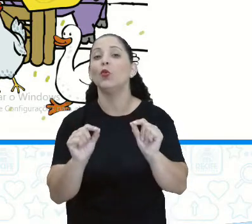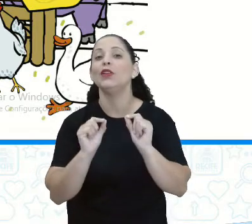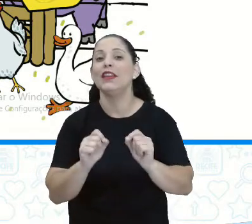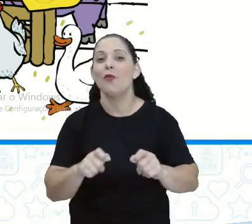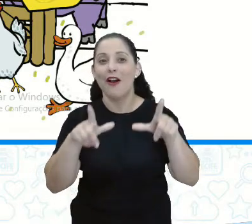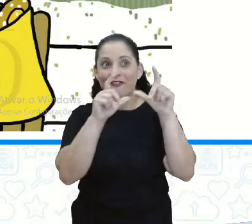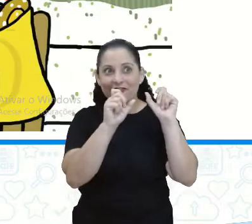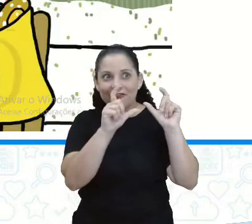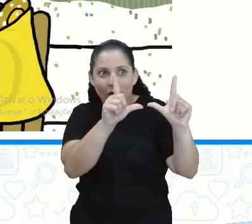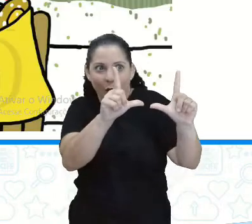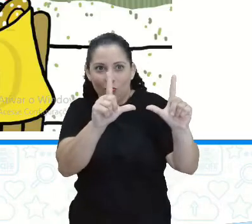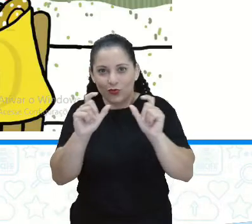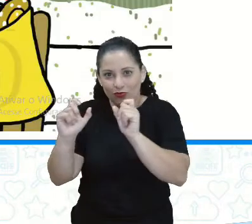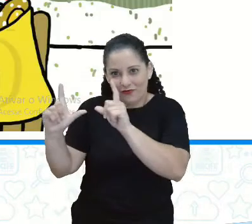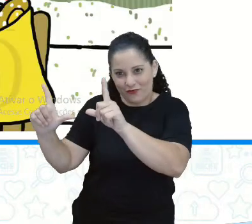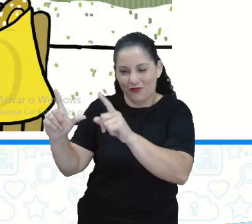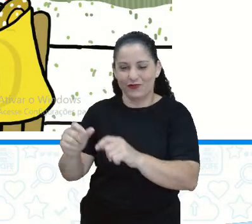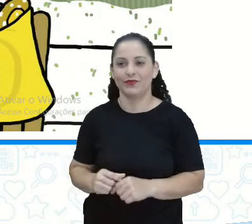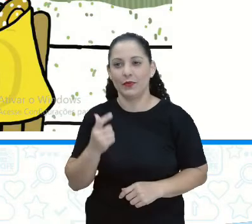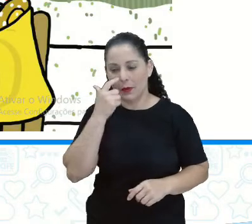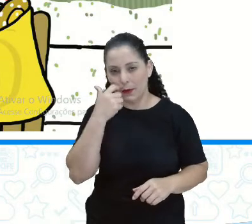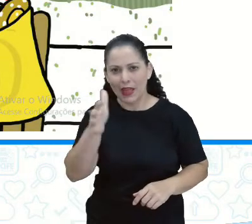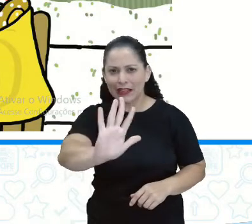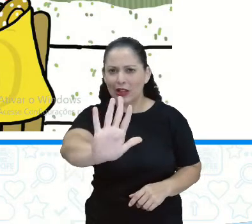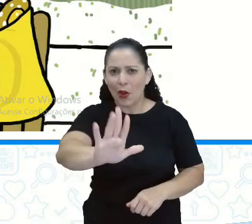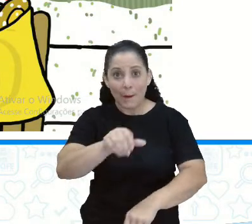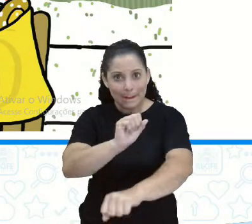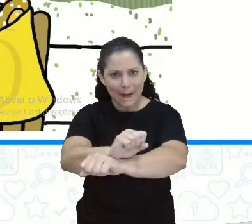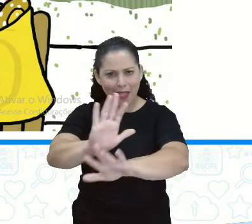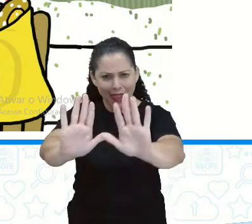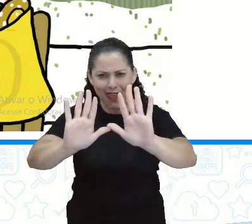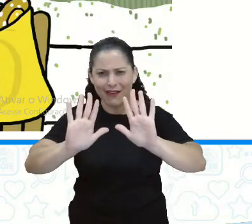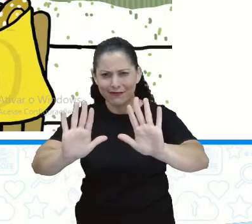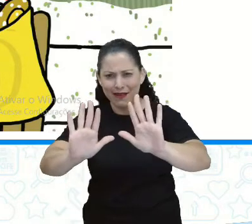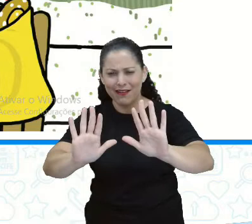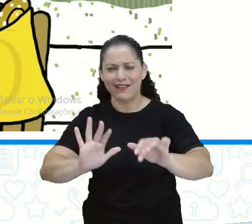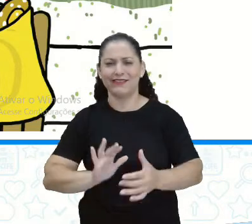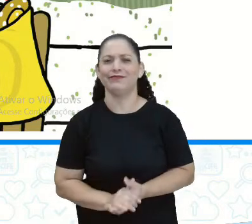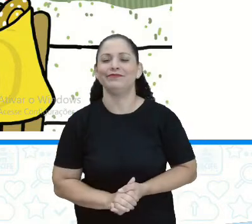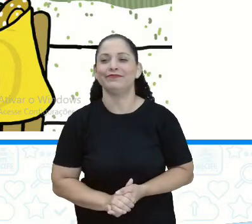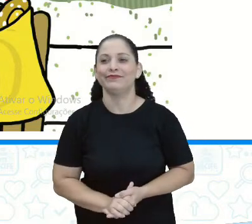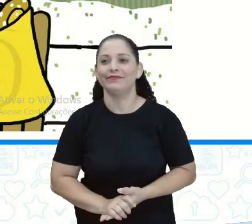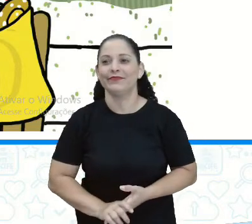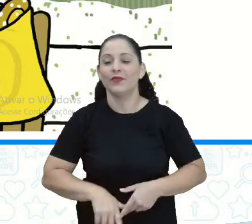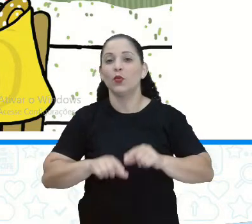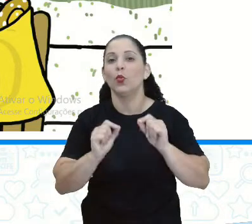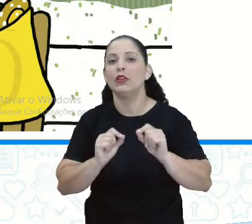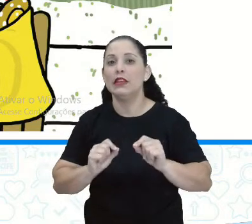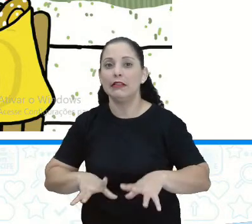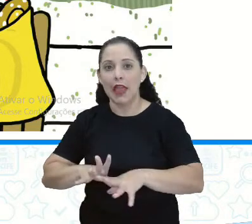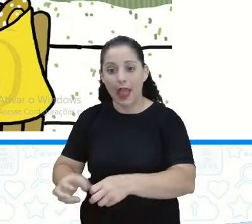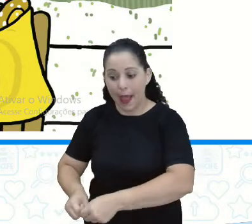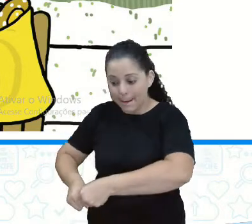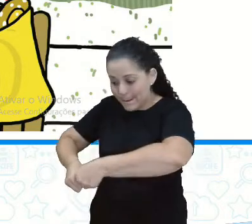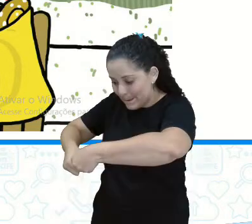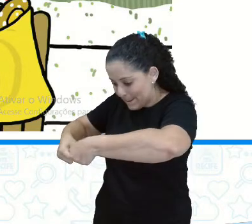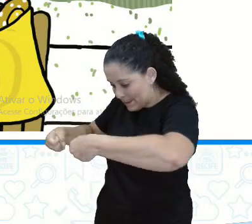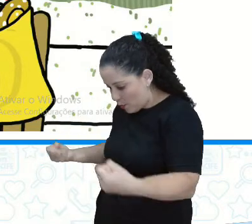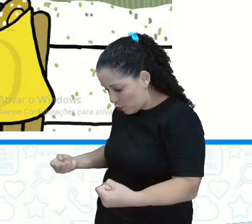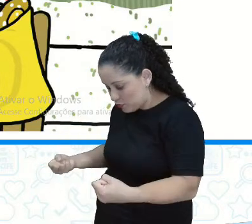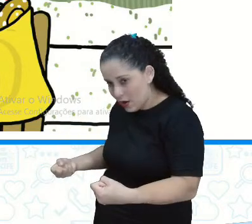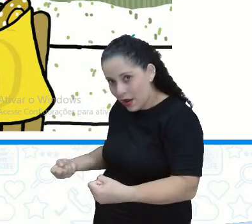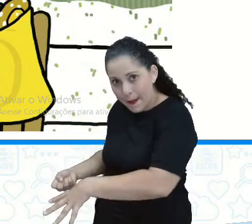fotografia Não, não Espera aí, espera aí Vai tirar alguma coisa Para